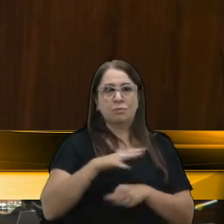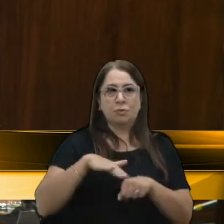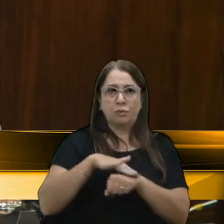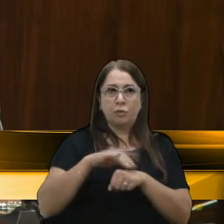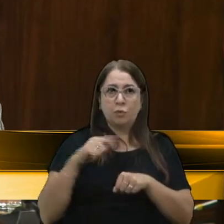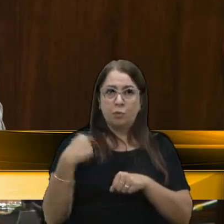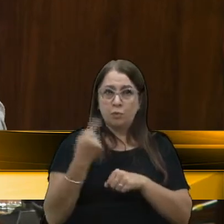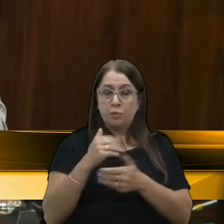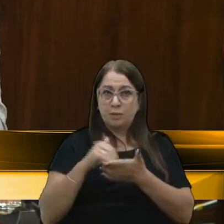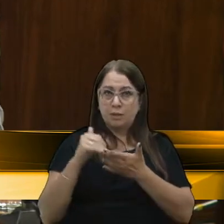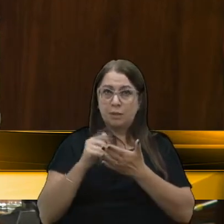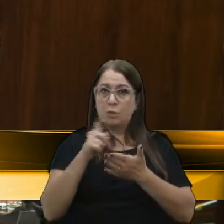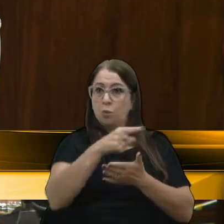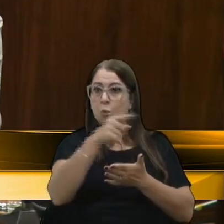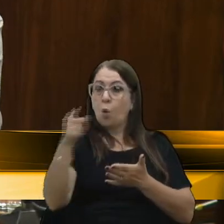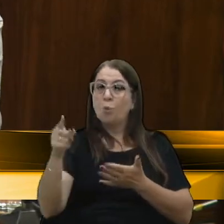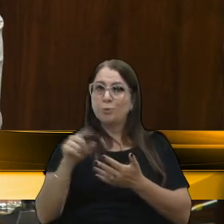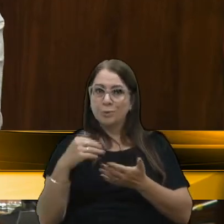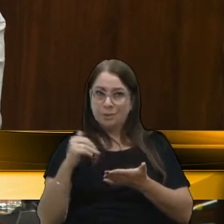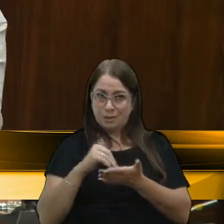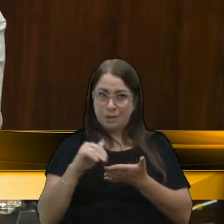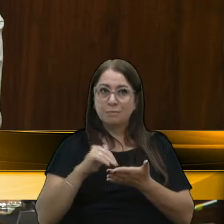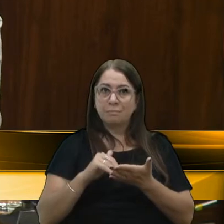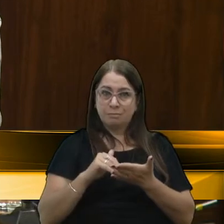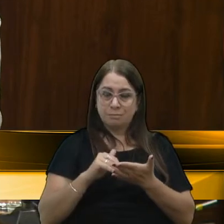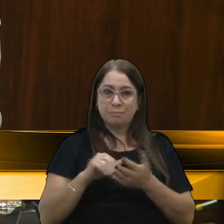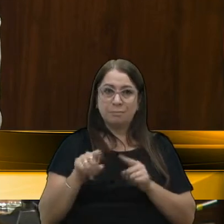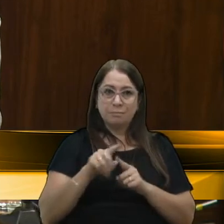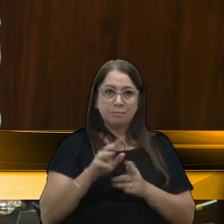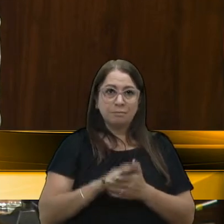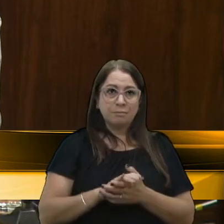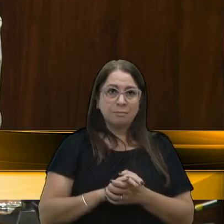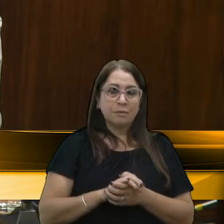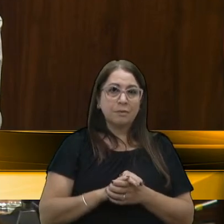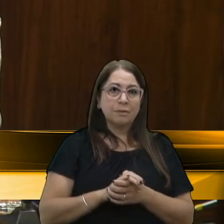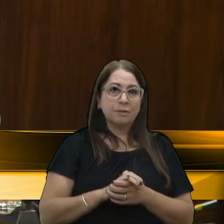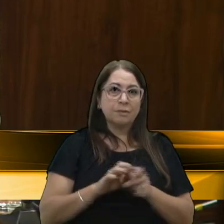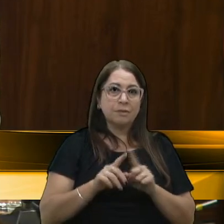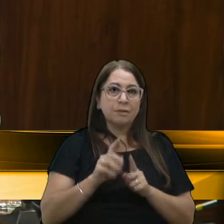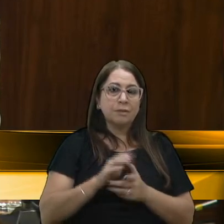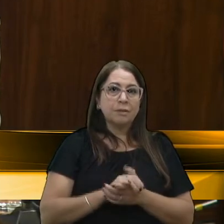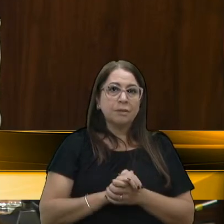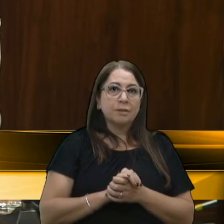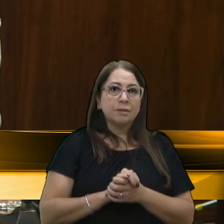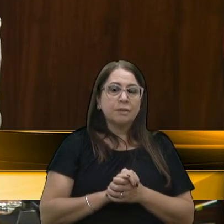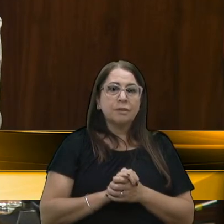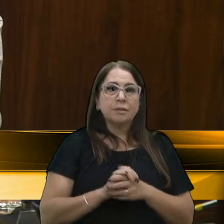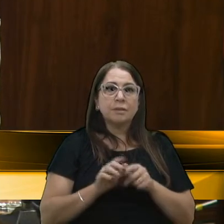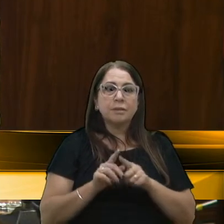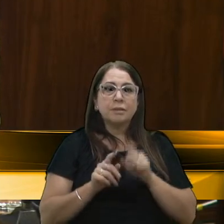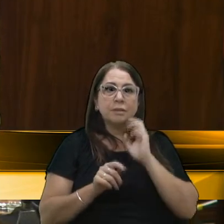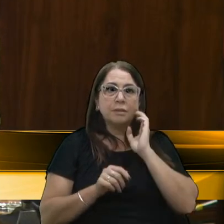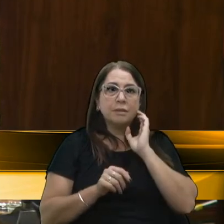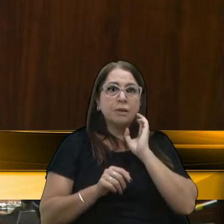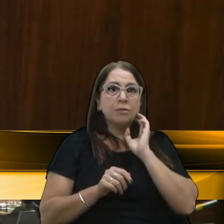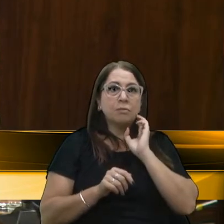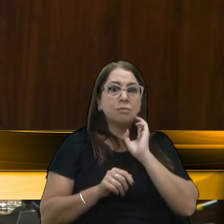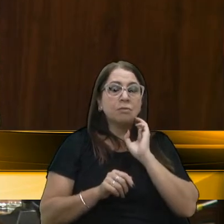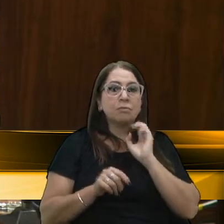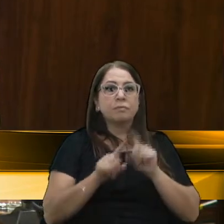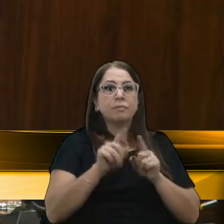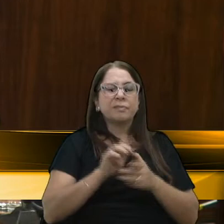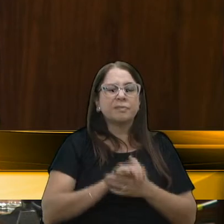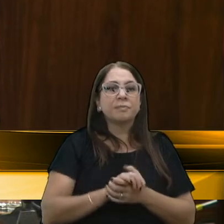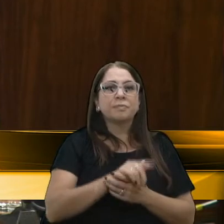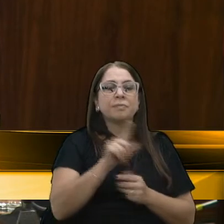a nossa secretária e com os outros secretários. Os prefeitos estão de cabelo branco, todos os prefeitos, independentemente